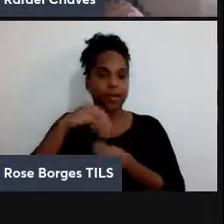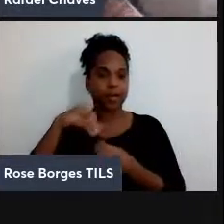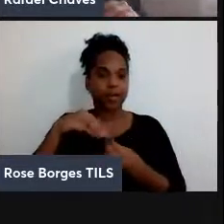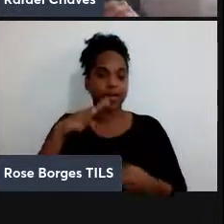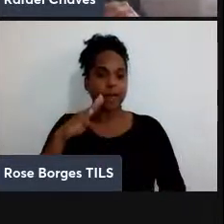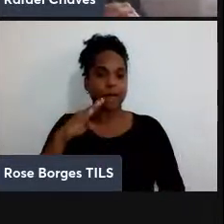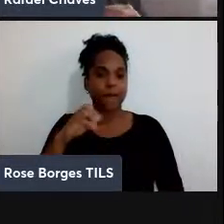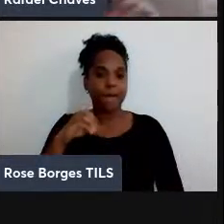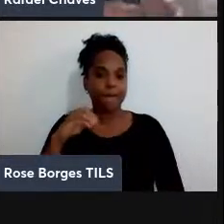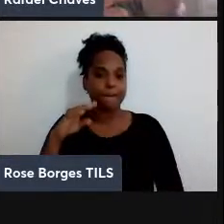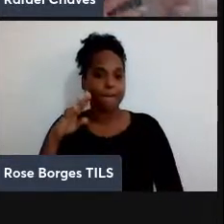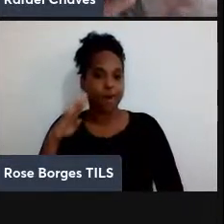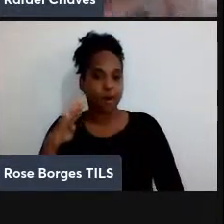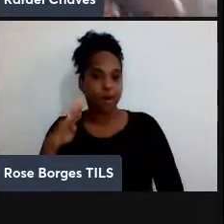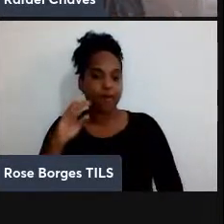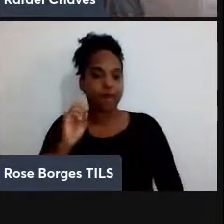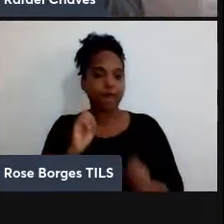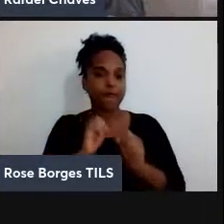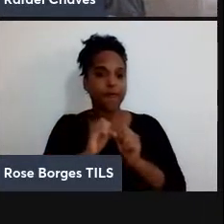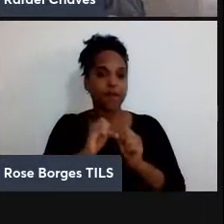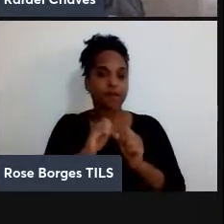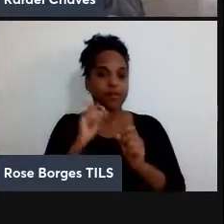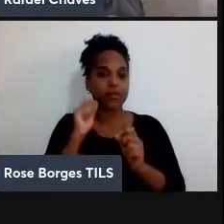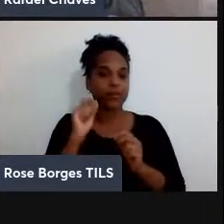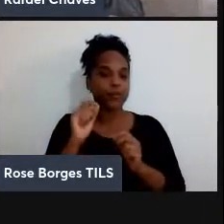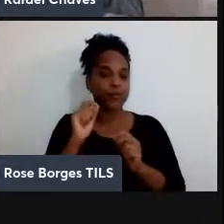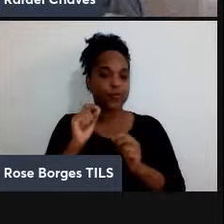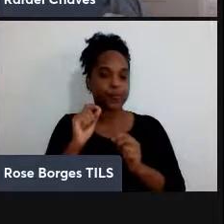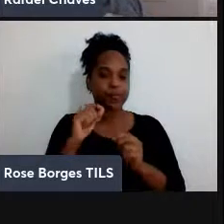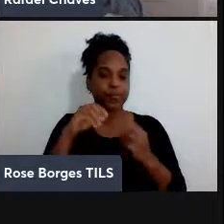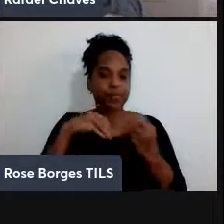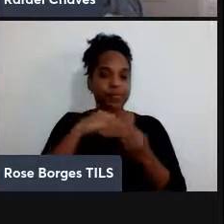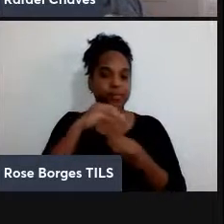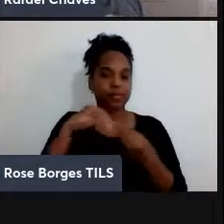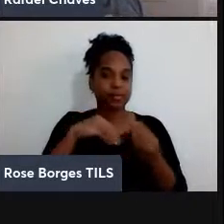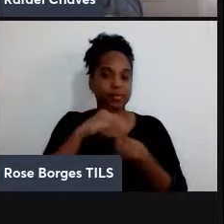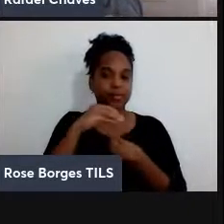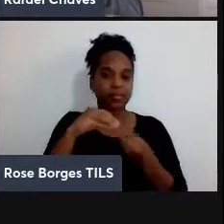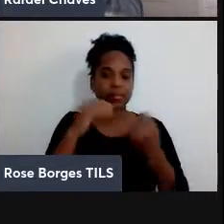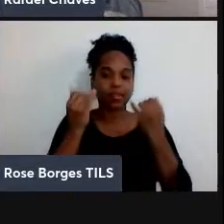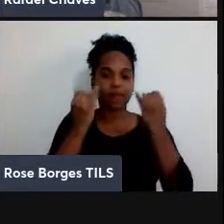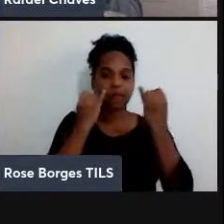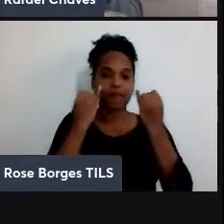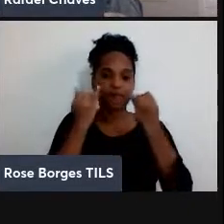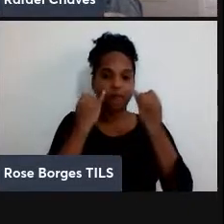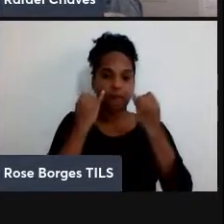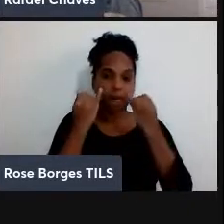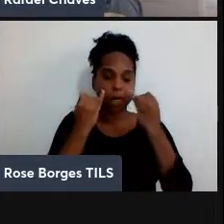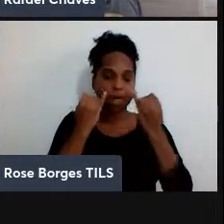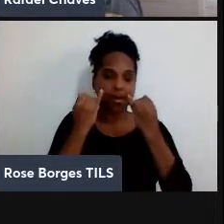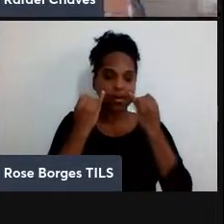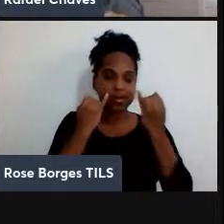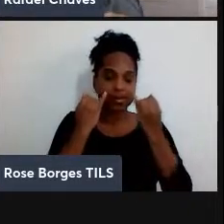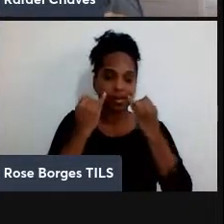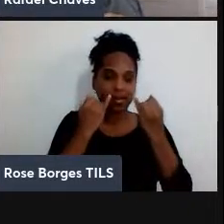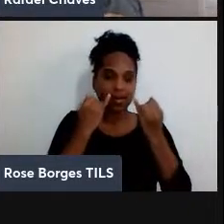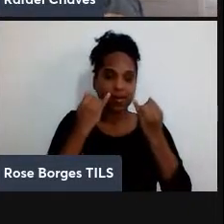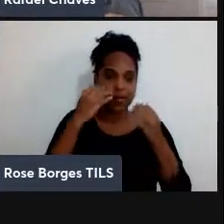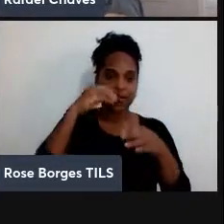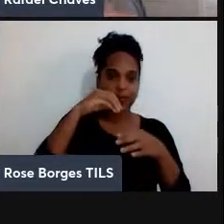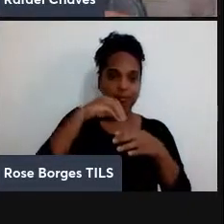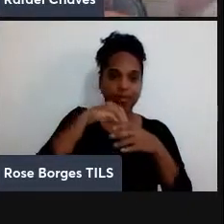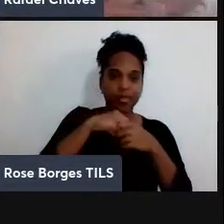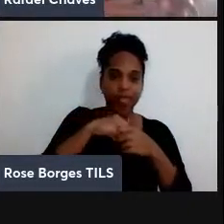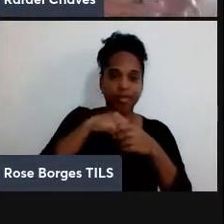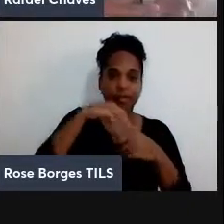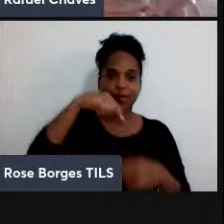de emaranhamento faz? O emaranhamento faz com que a informação quântica que está contida originalmente no quílte de entrada